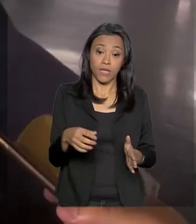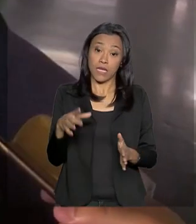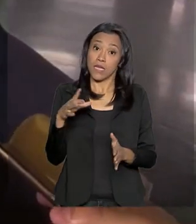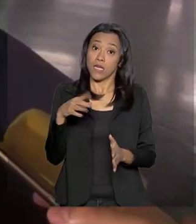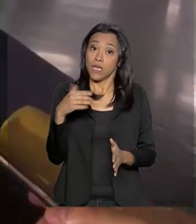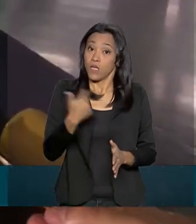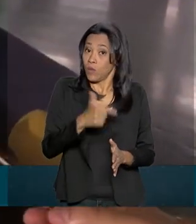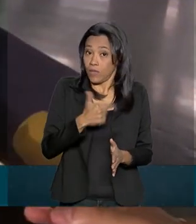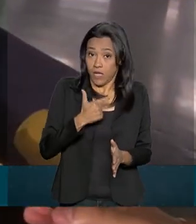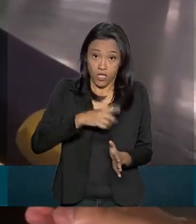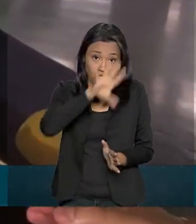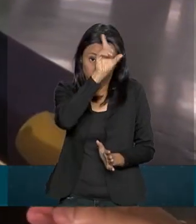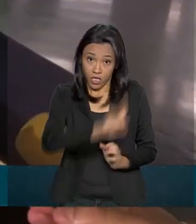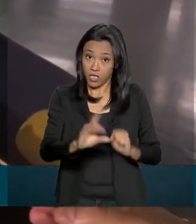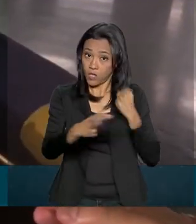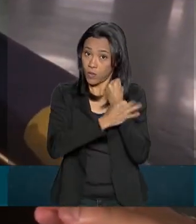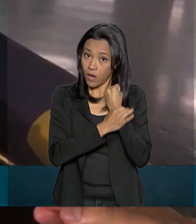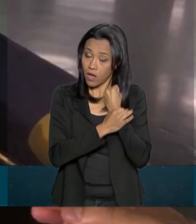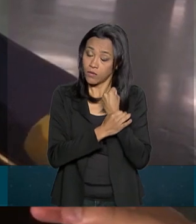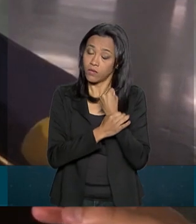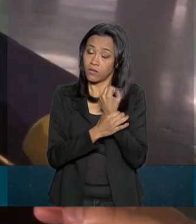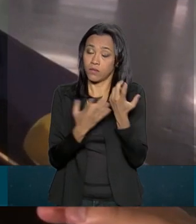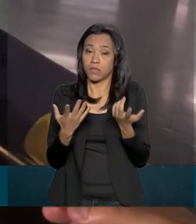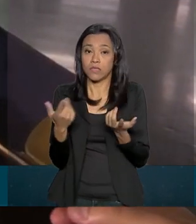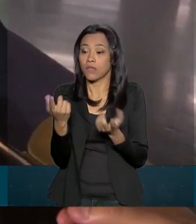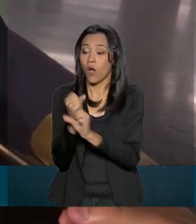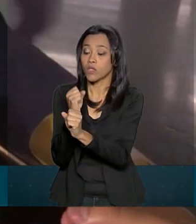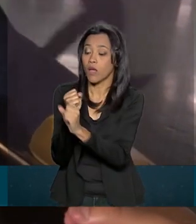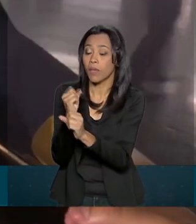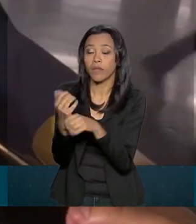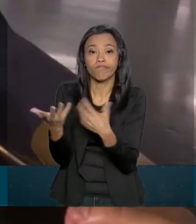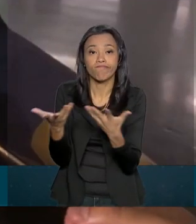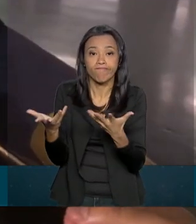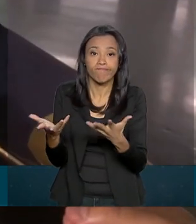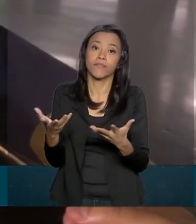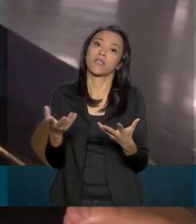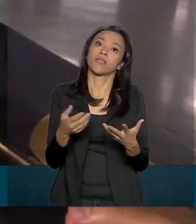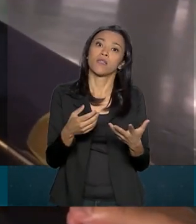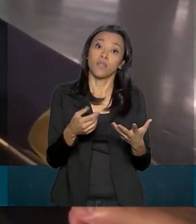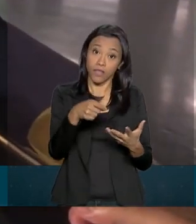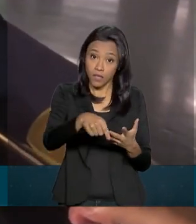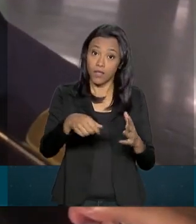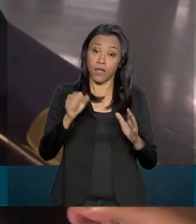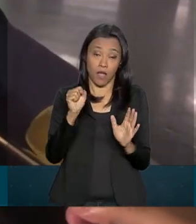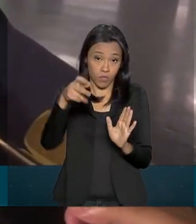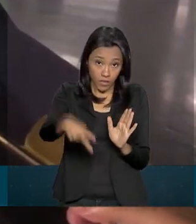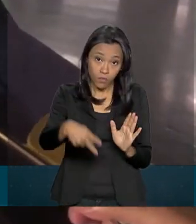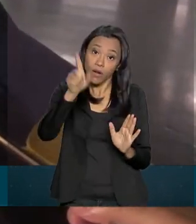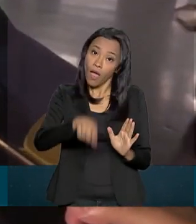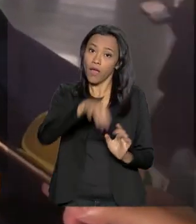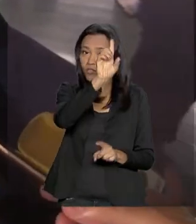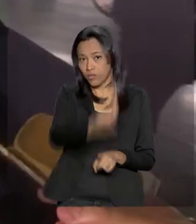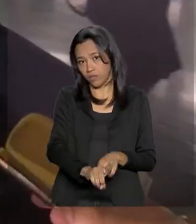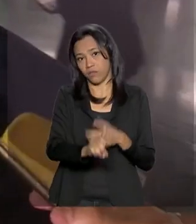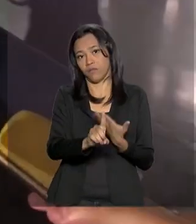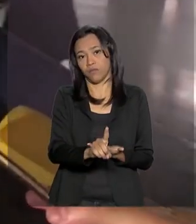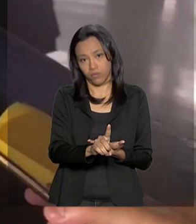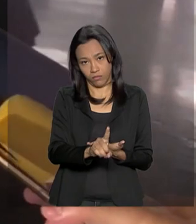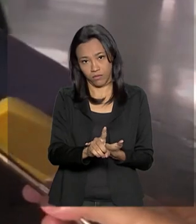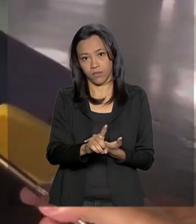orçamento. E previdência é um direito das pessoas. Então nós queremos ter um orçamento. Então desidratar